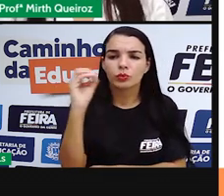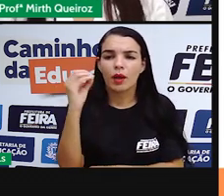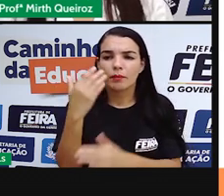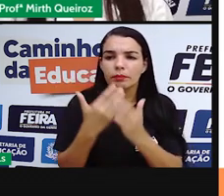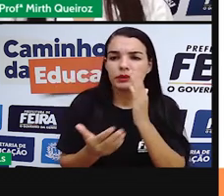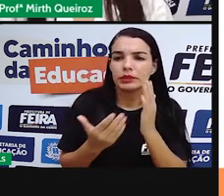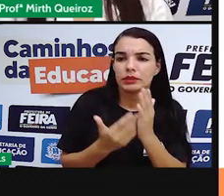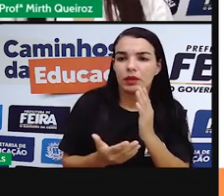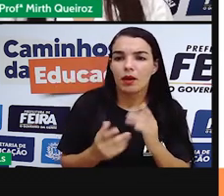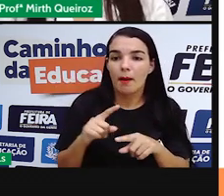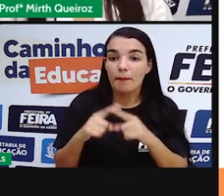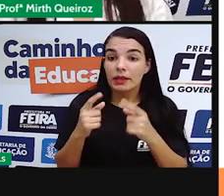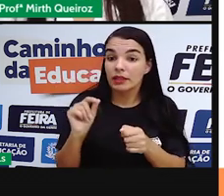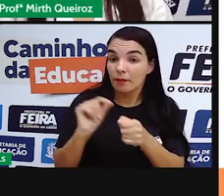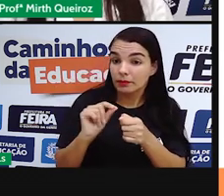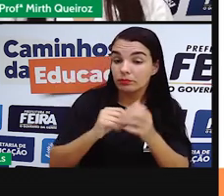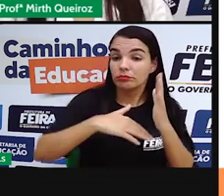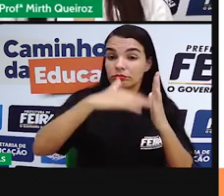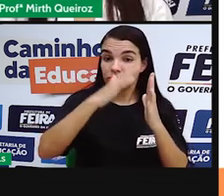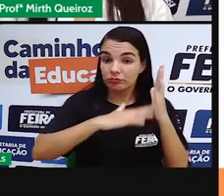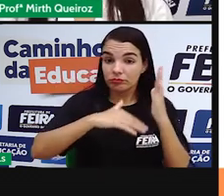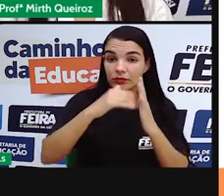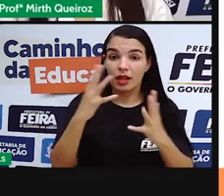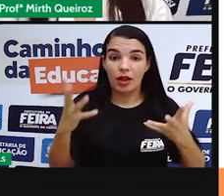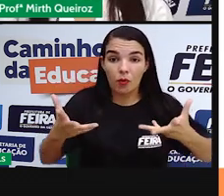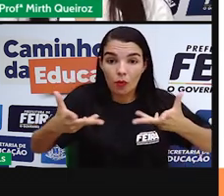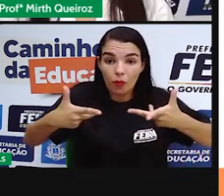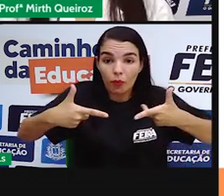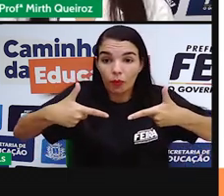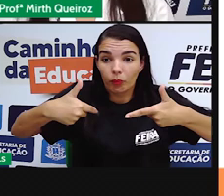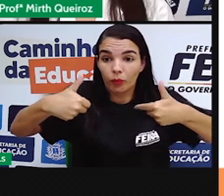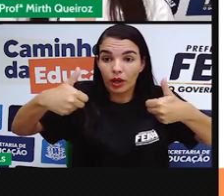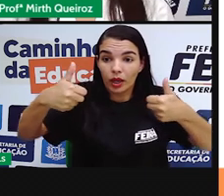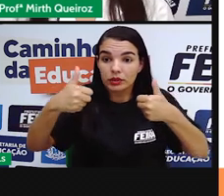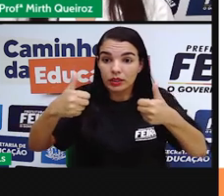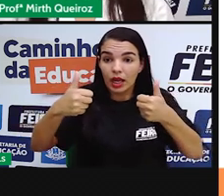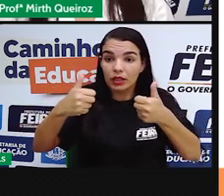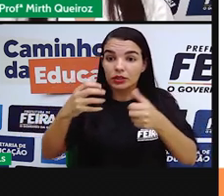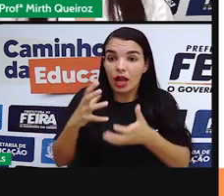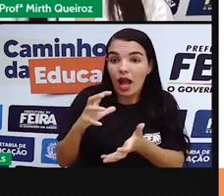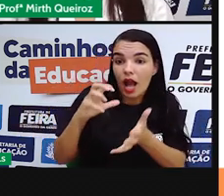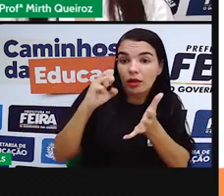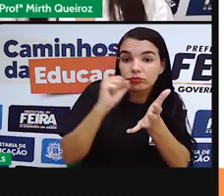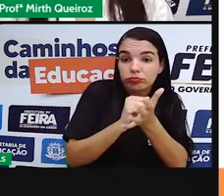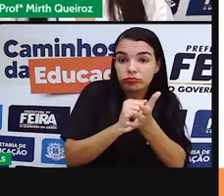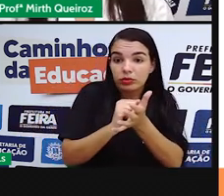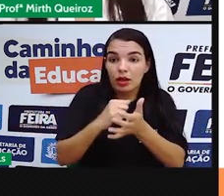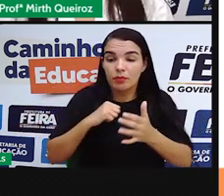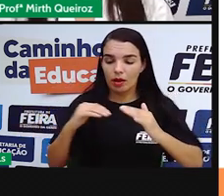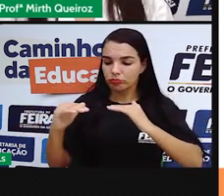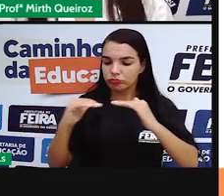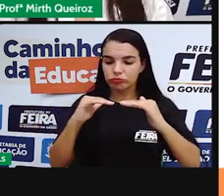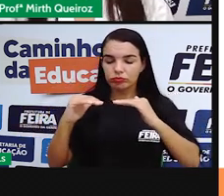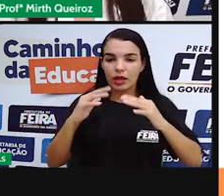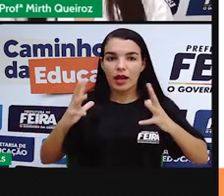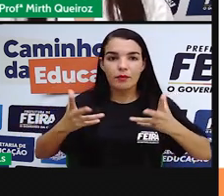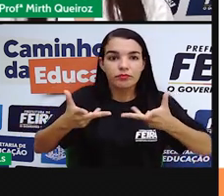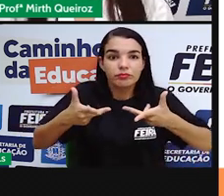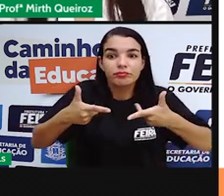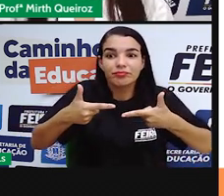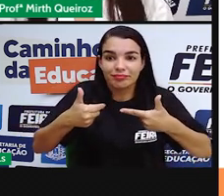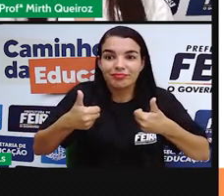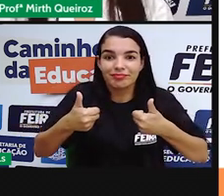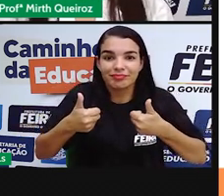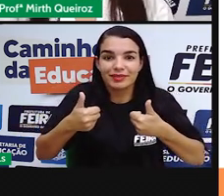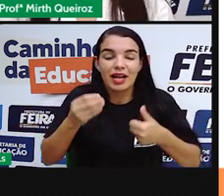mas todas elas dotadas com o mesmo nível de qualidade e criatividade. E ele fez essas telas aí querendo representar